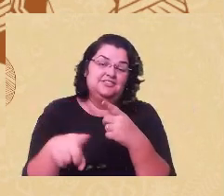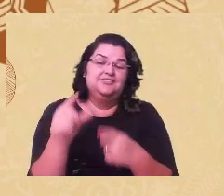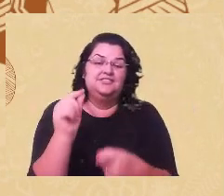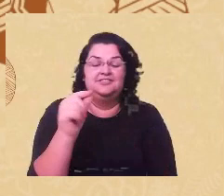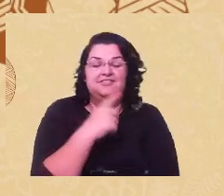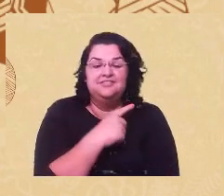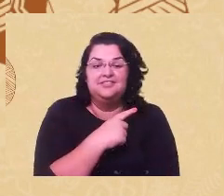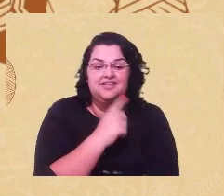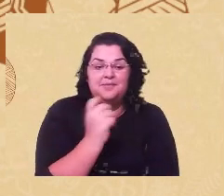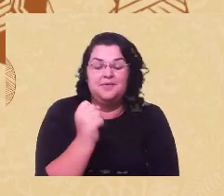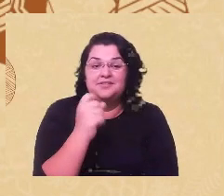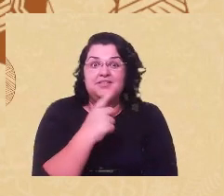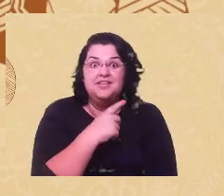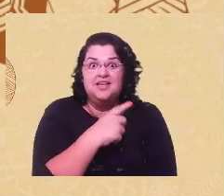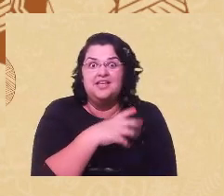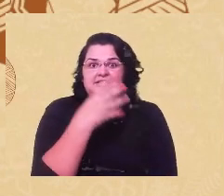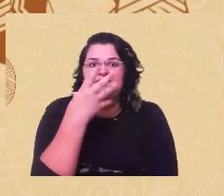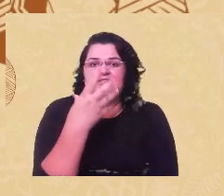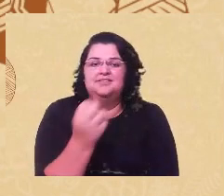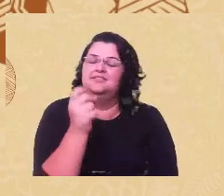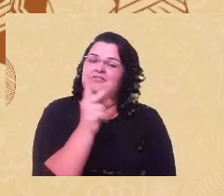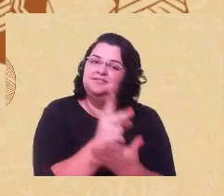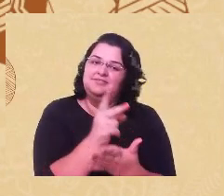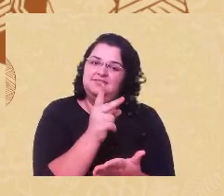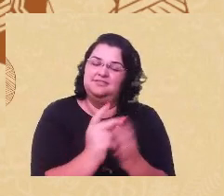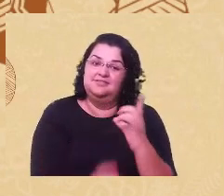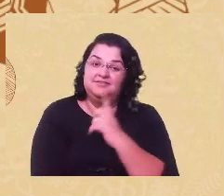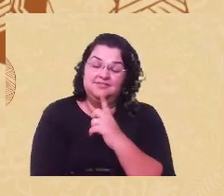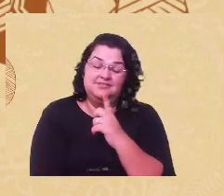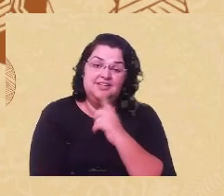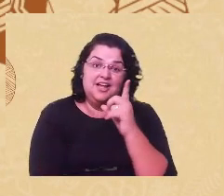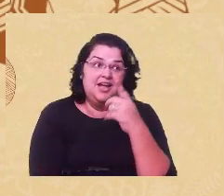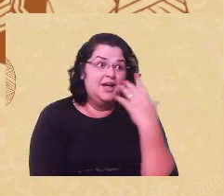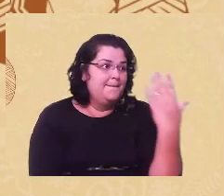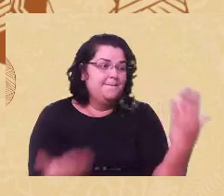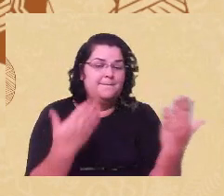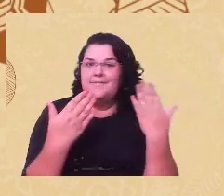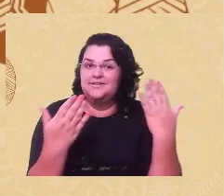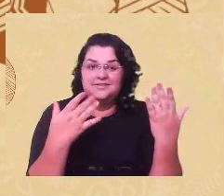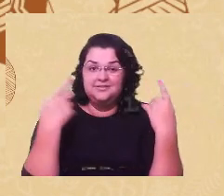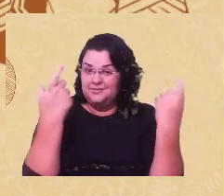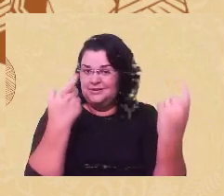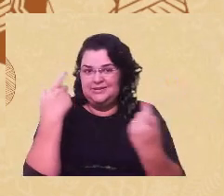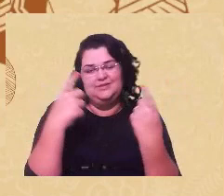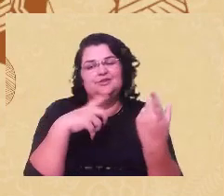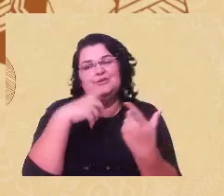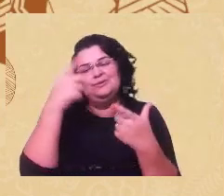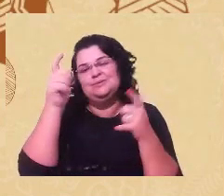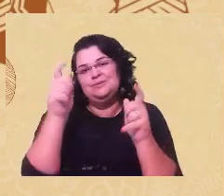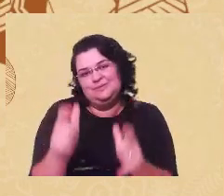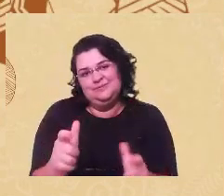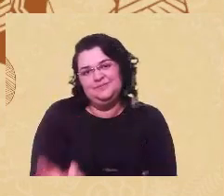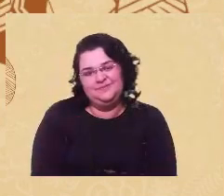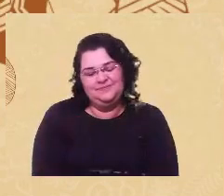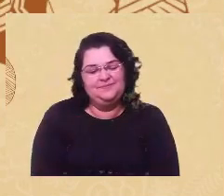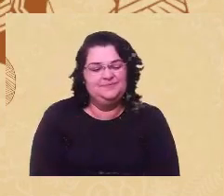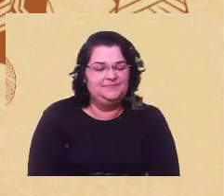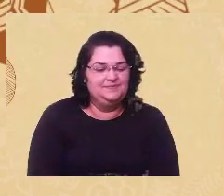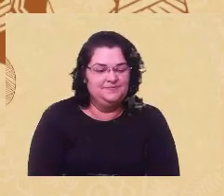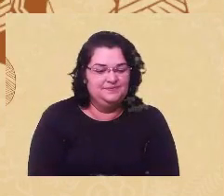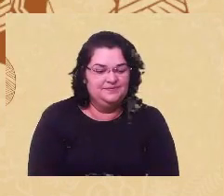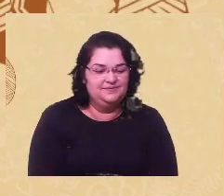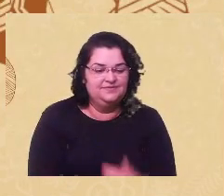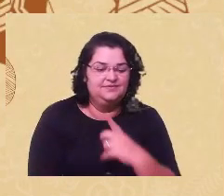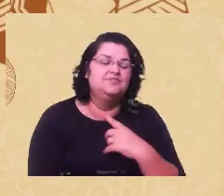gente tem que ocupar o criagueto isso que a gente está fazendo ocupação mas cada um de nós ocupa em outro lugar eu estou entendendo que o Emiliano está disputando a